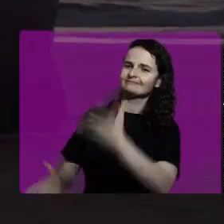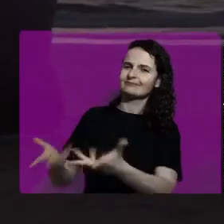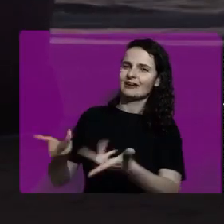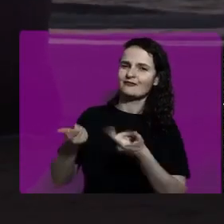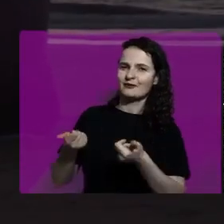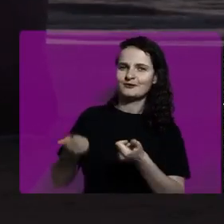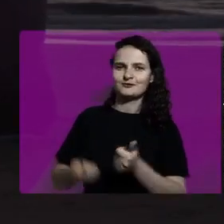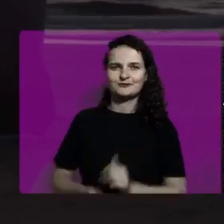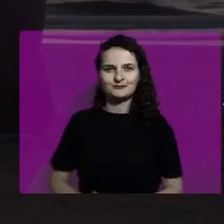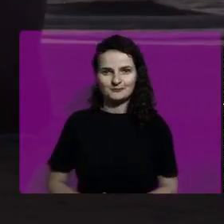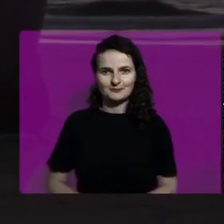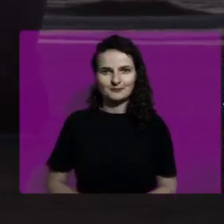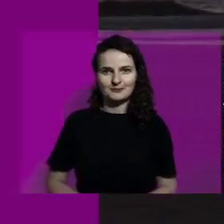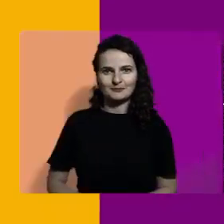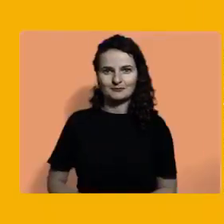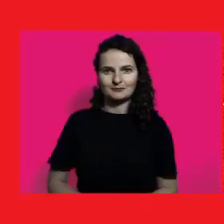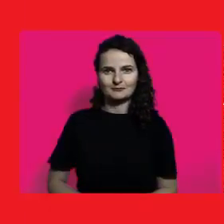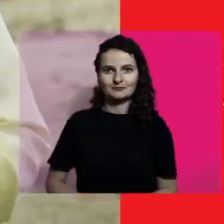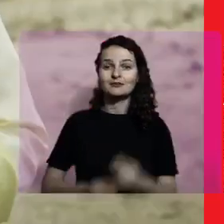de tirar o fôlego.